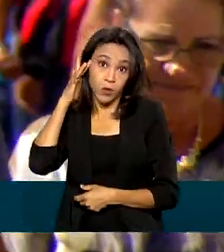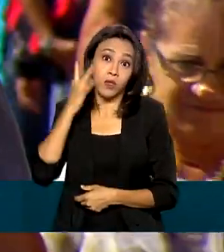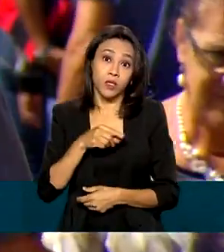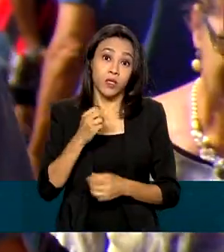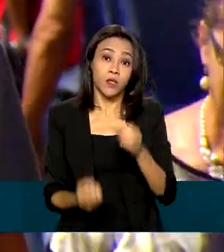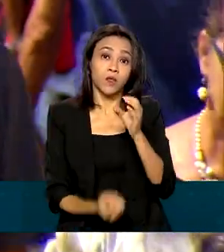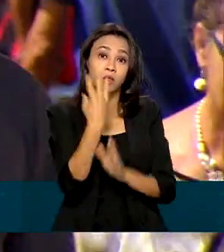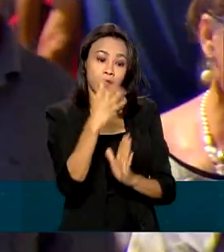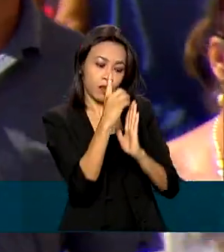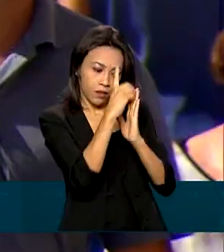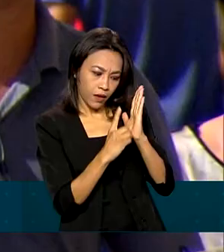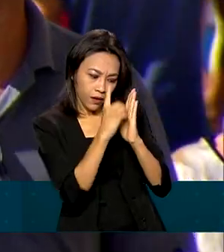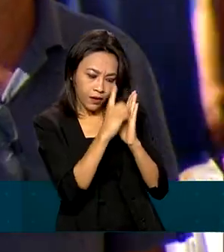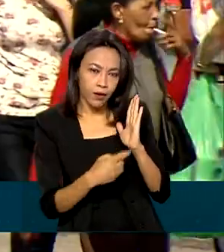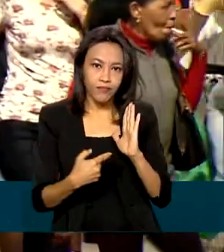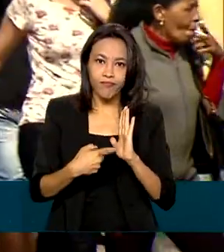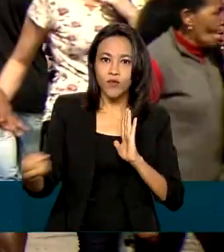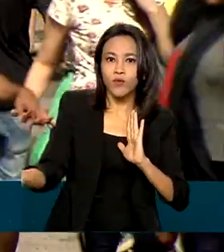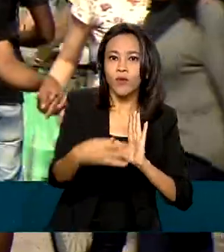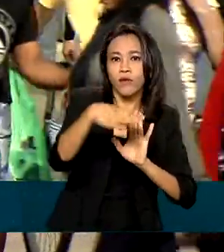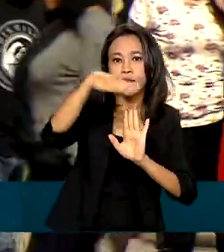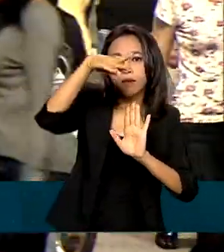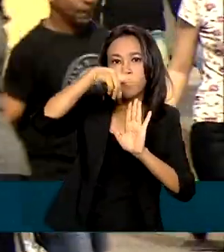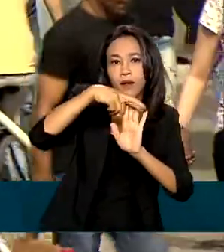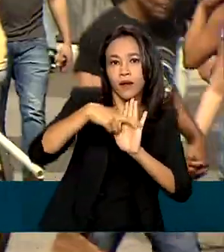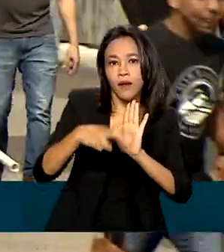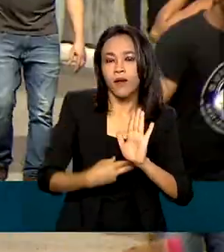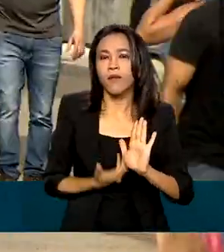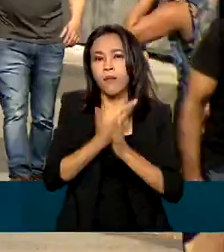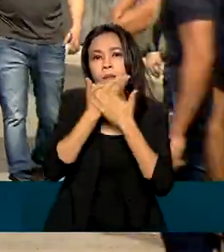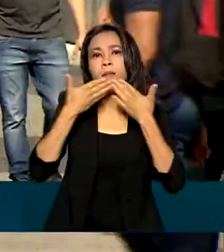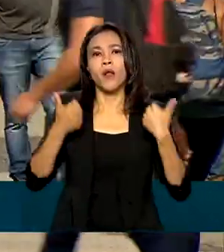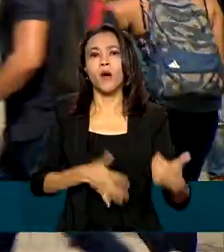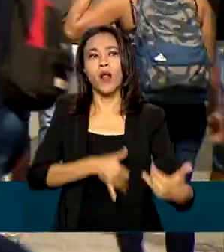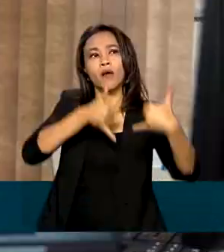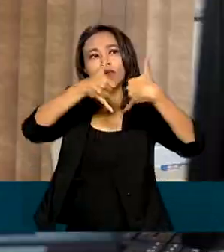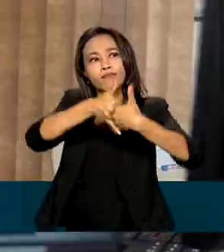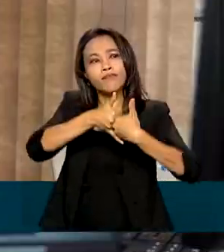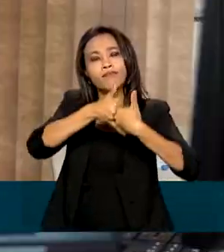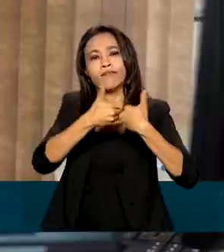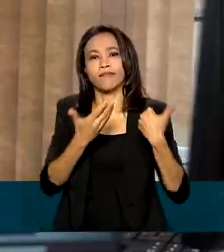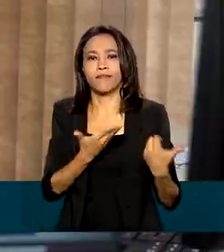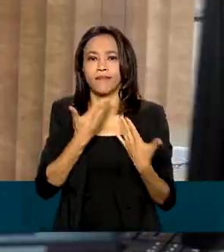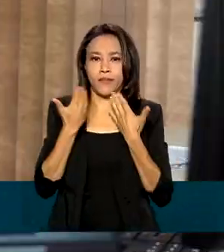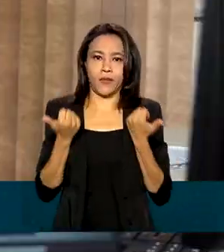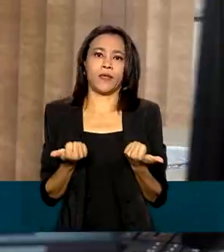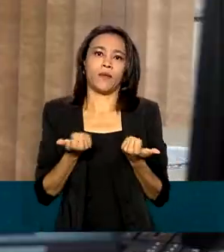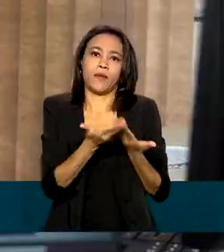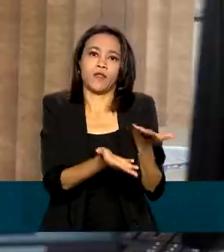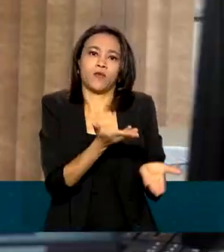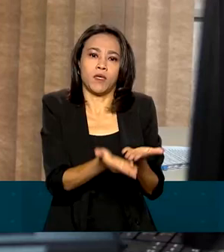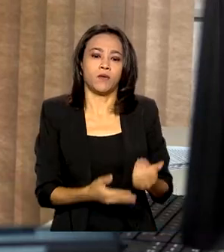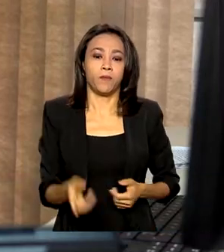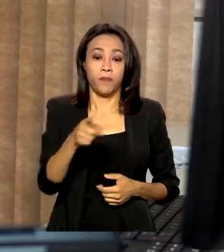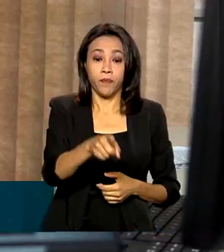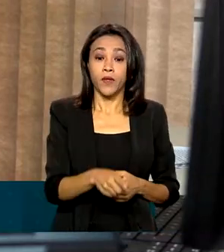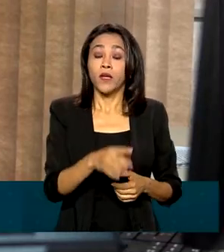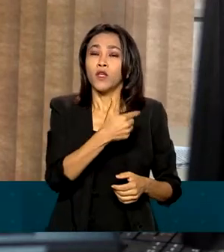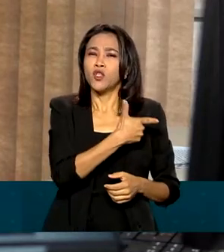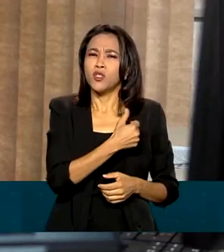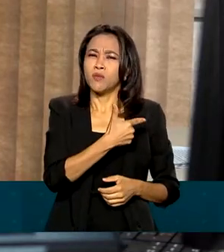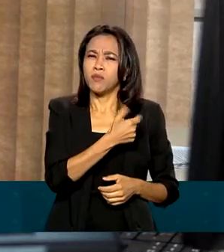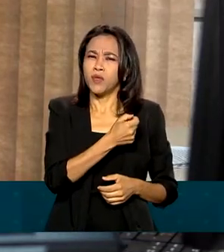decreto traz novas regras para melhorar o atendimento ao cliente. O decreto anterior, de 2008, ele já estava